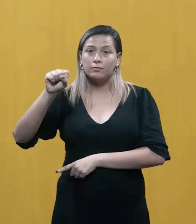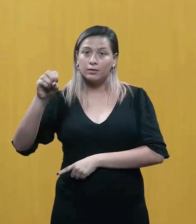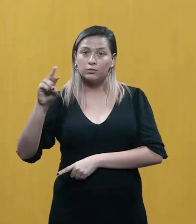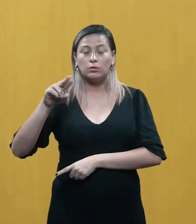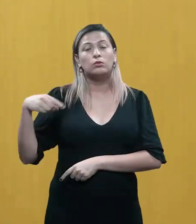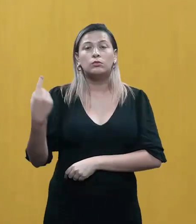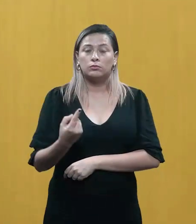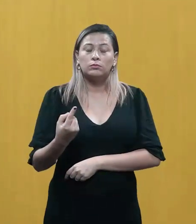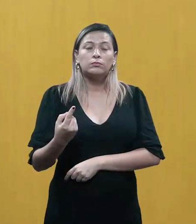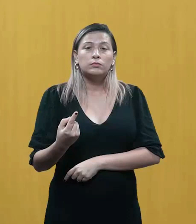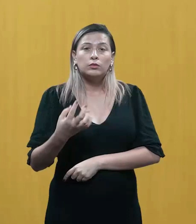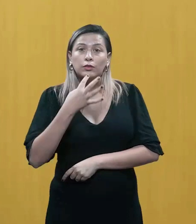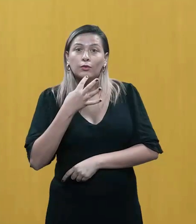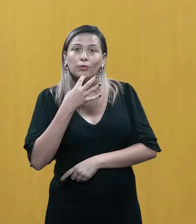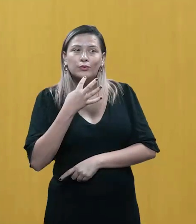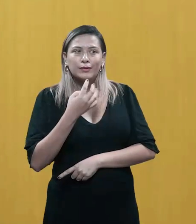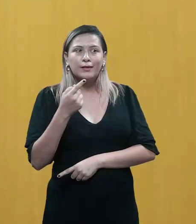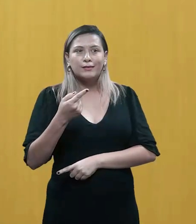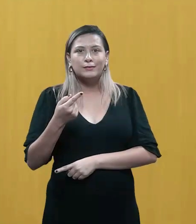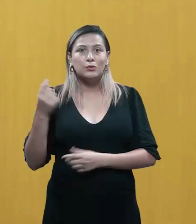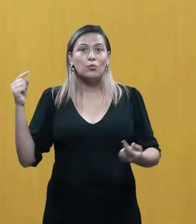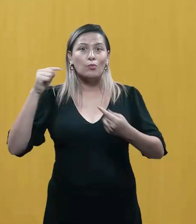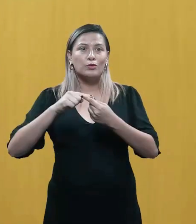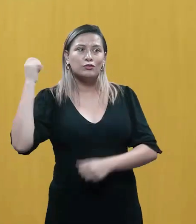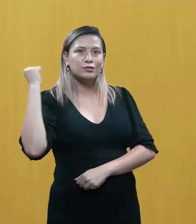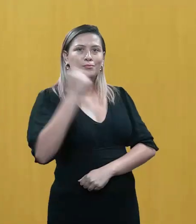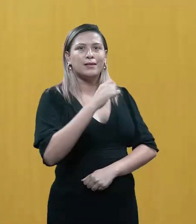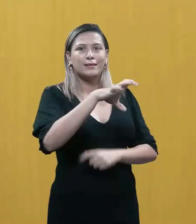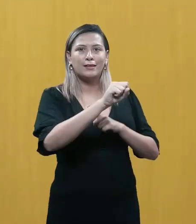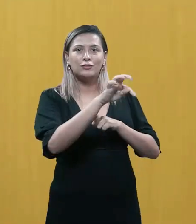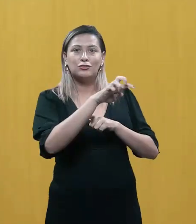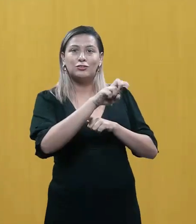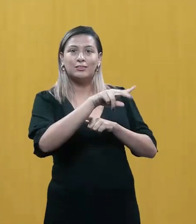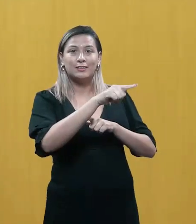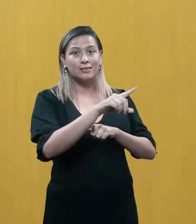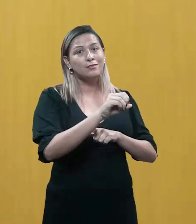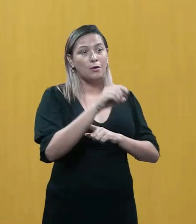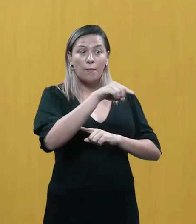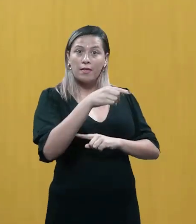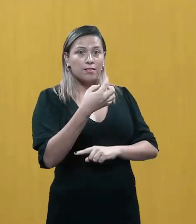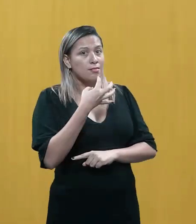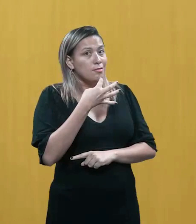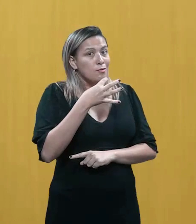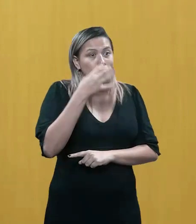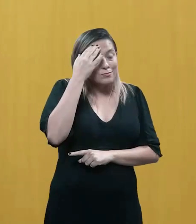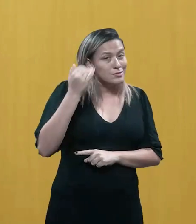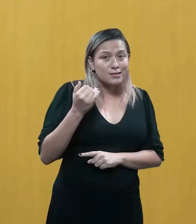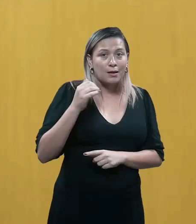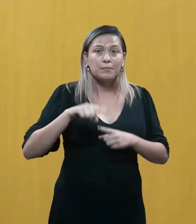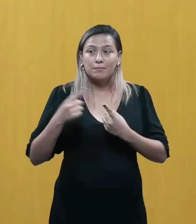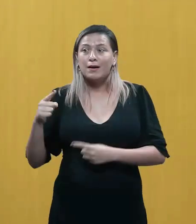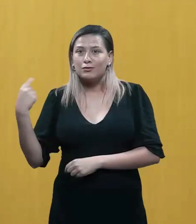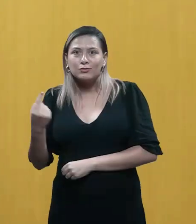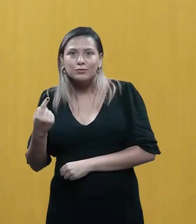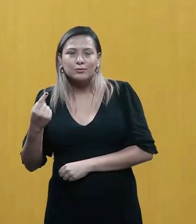Estevão e Estevão não sabe, ele é a vítima. Então, você é espectador, você, inconscientemente, você já tem